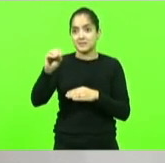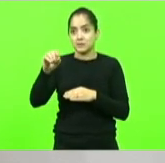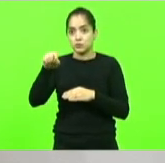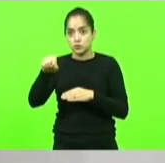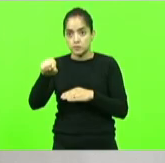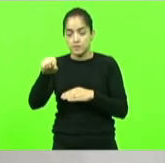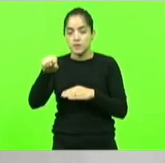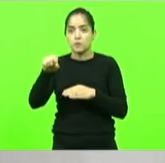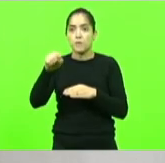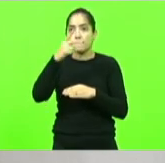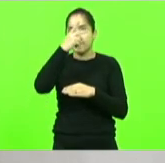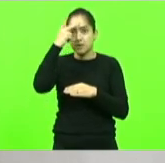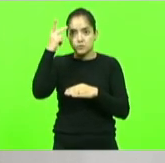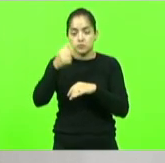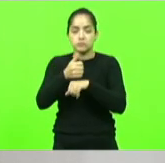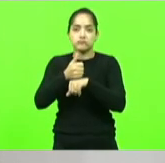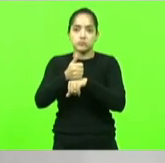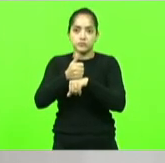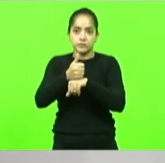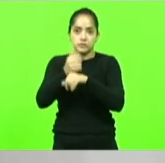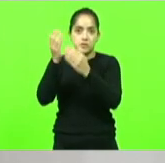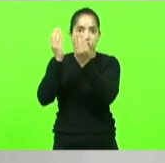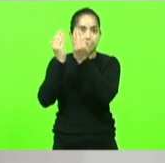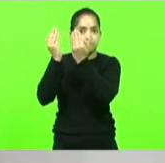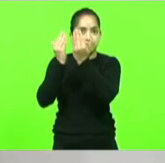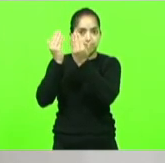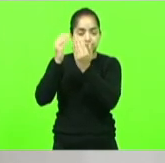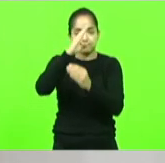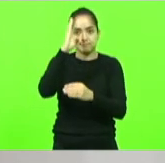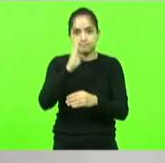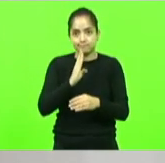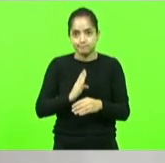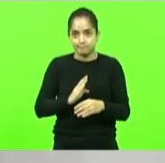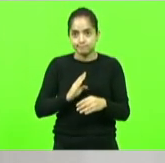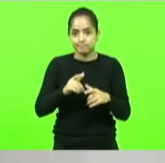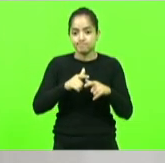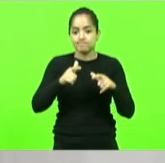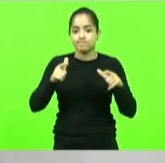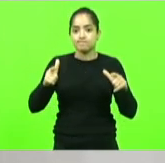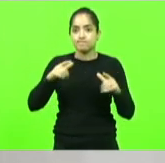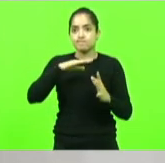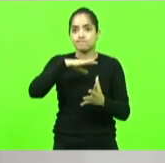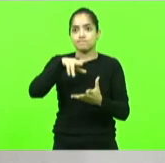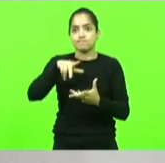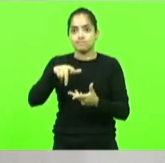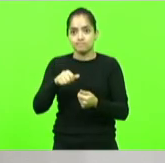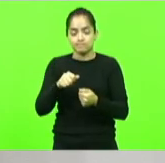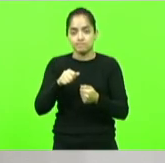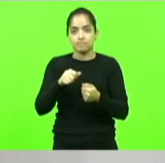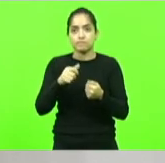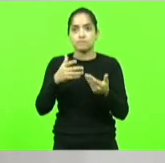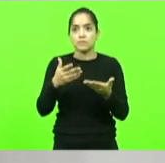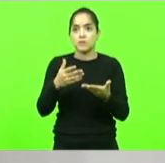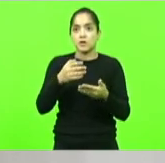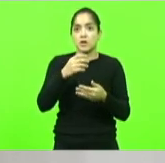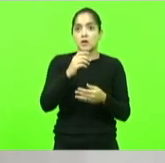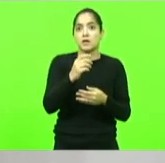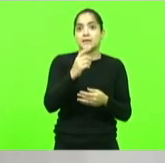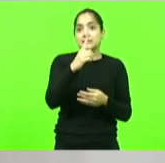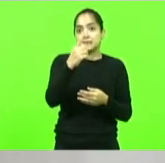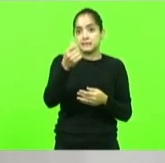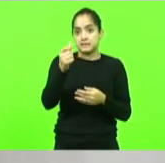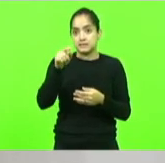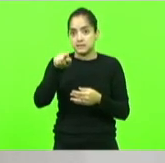e psicólogas ativos no Brasil uma das maiores categorias do mundo e desses quase 16 mil